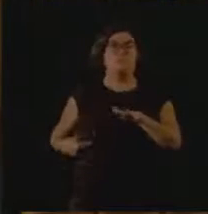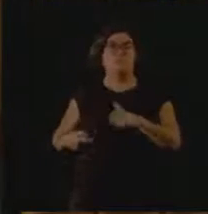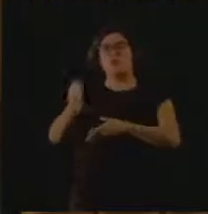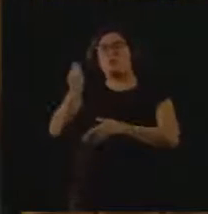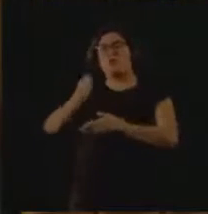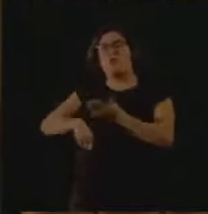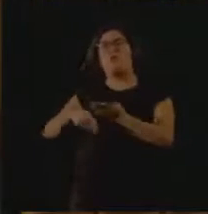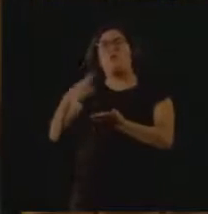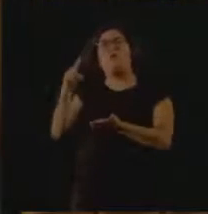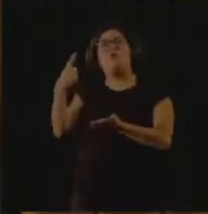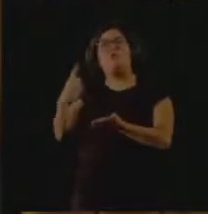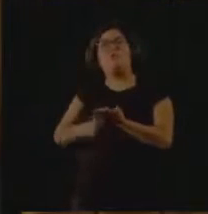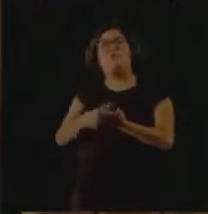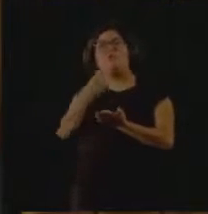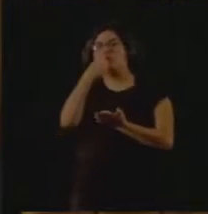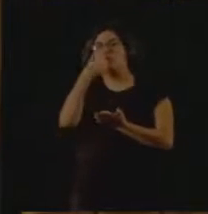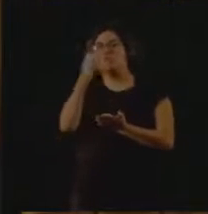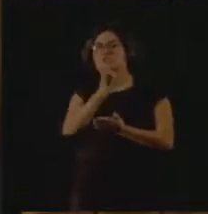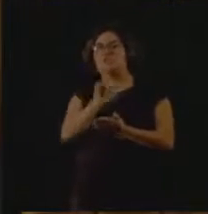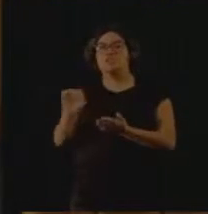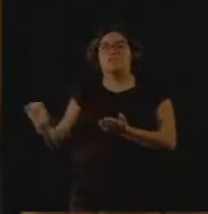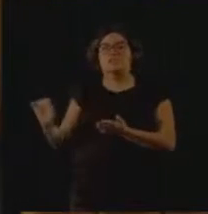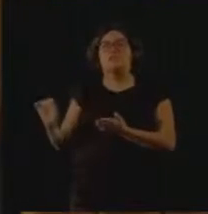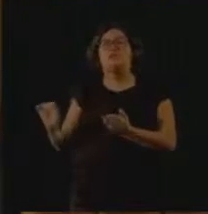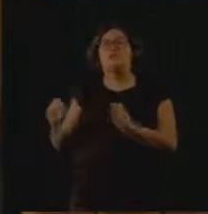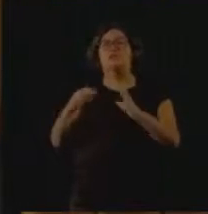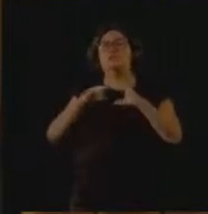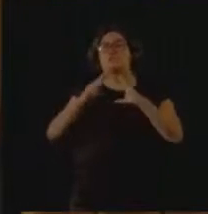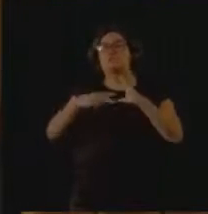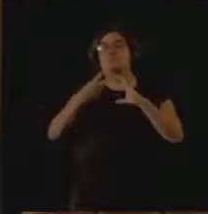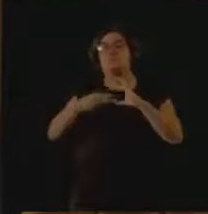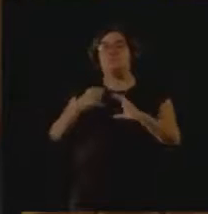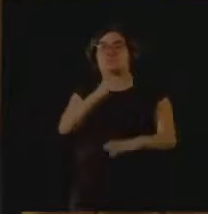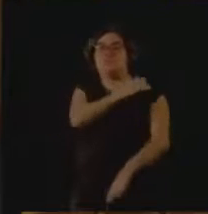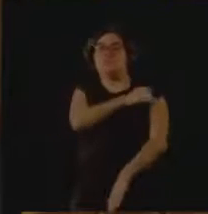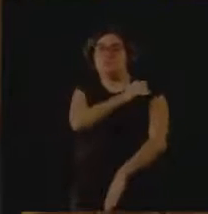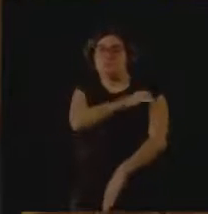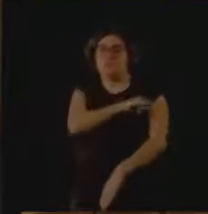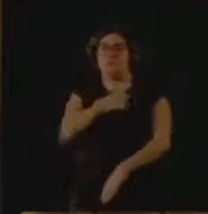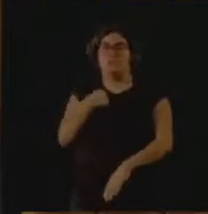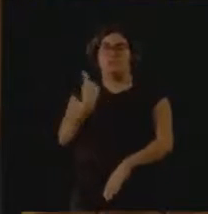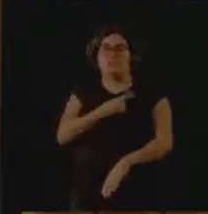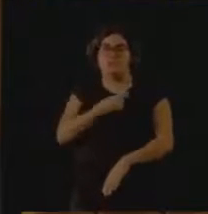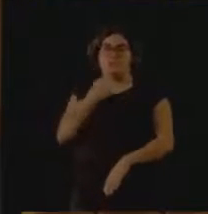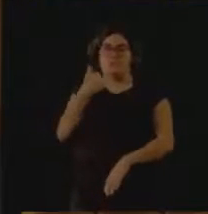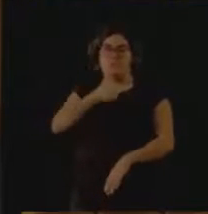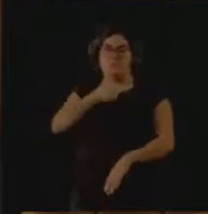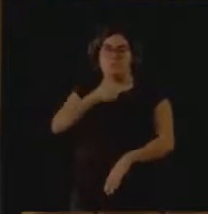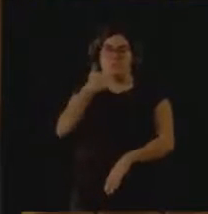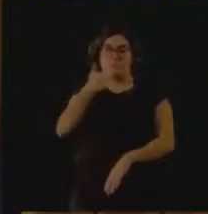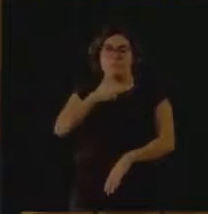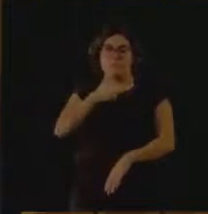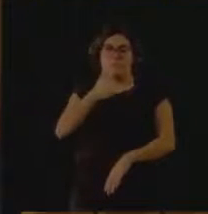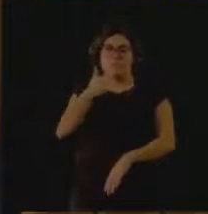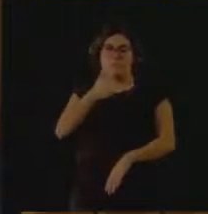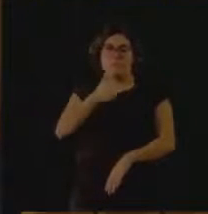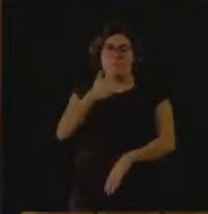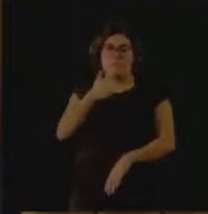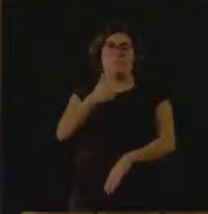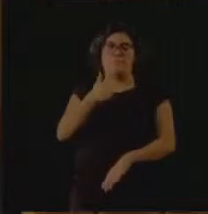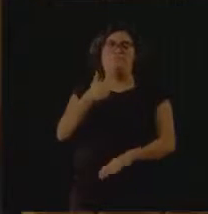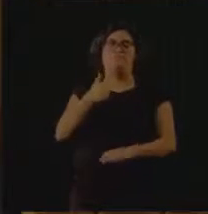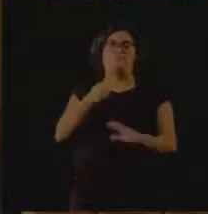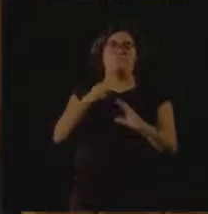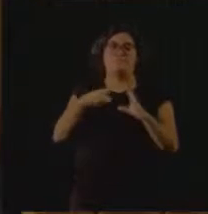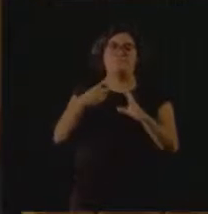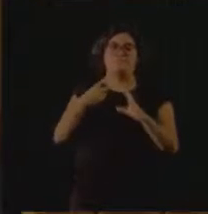compromisso Lixo Zero para o prédio da Câmara Municipal do Rio de Janeiro, sendo a primeira Câmara a assinar um compromisso para